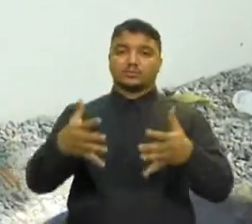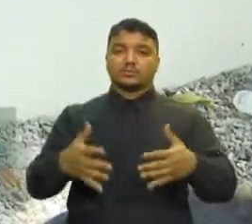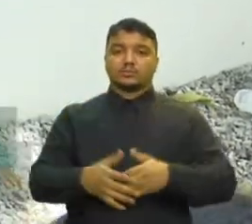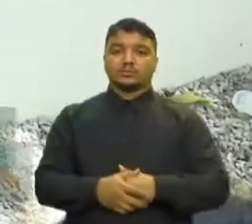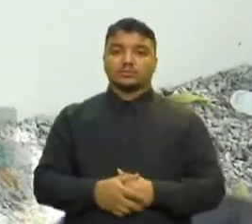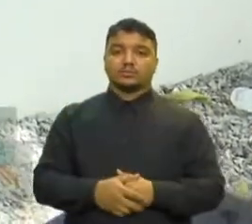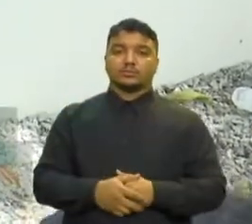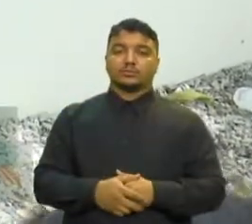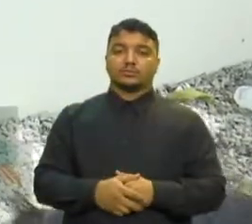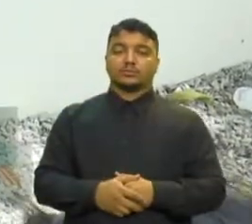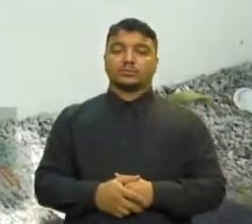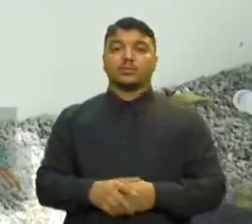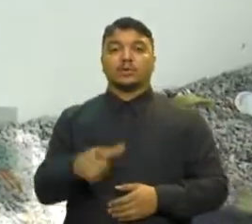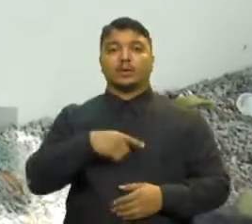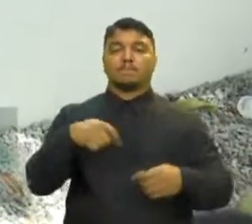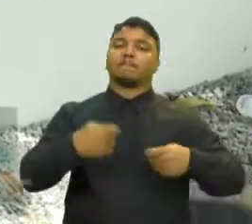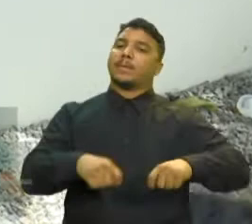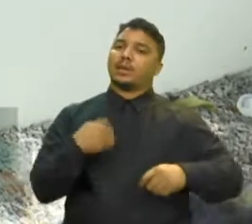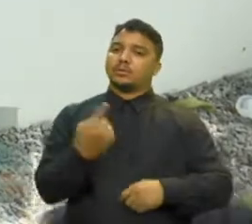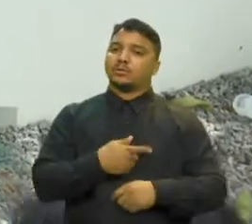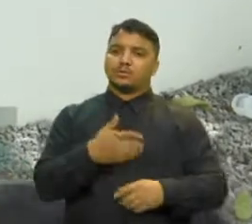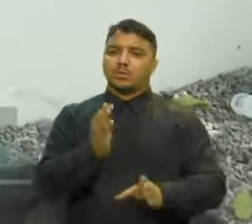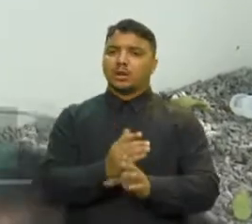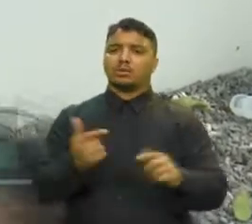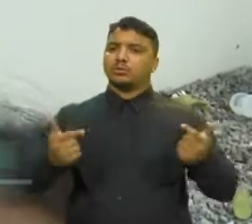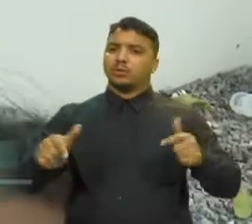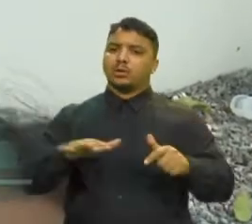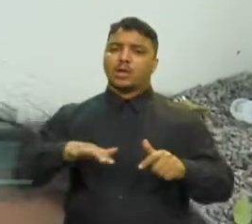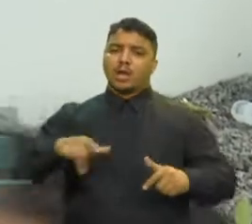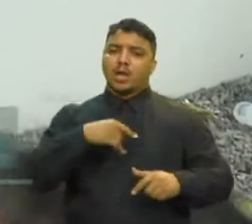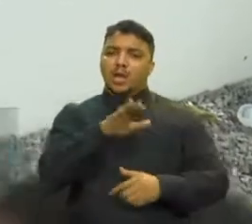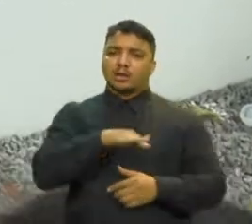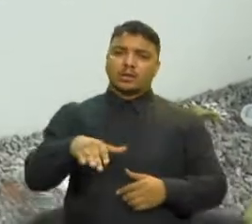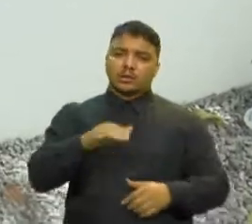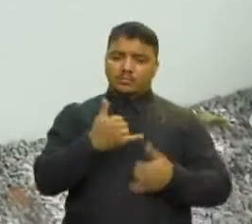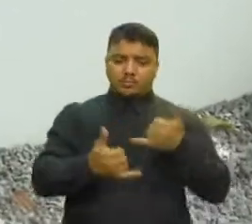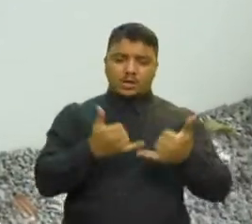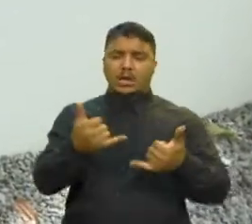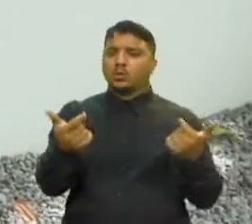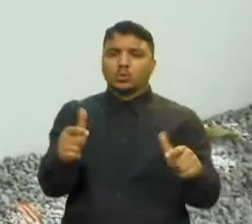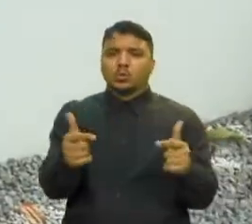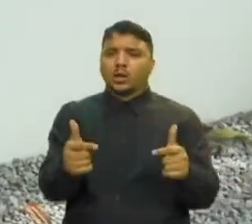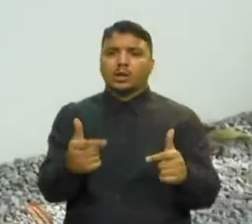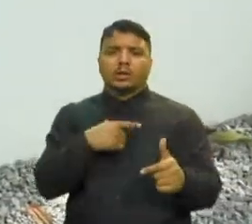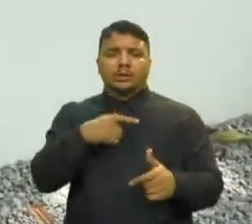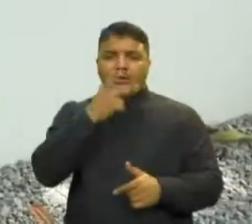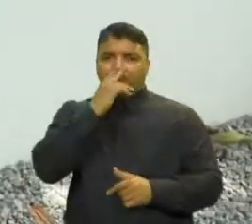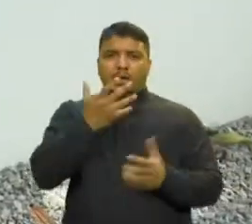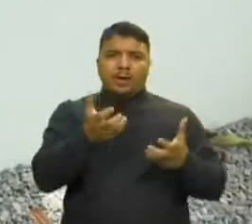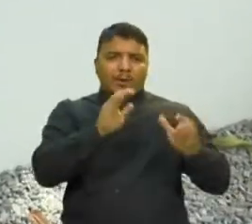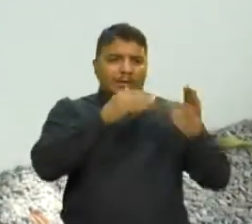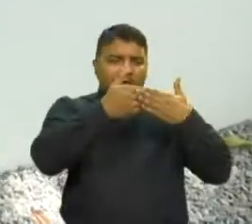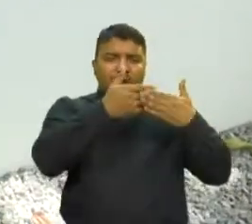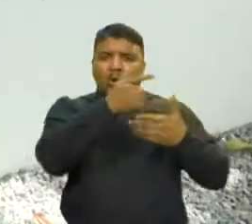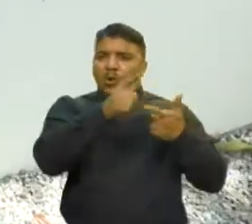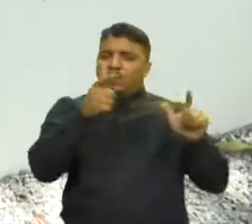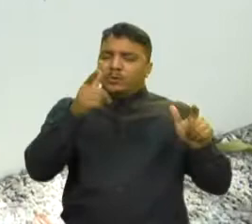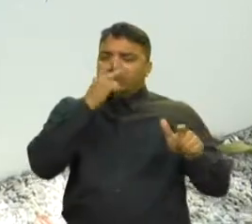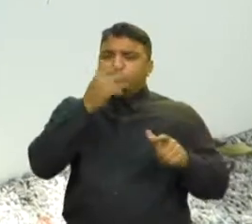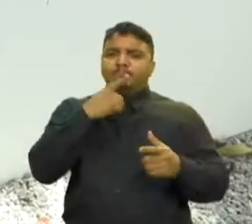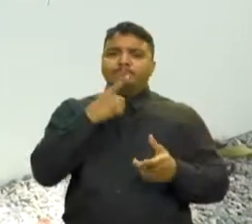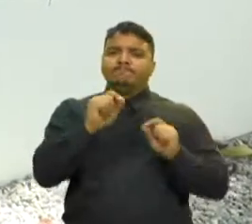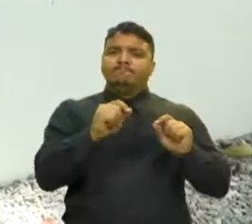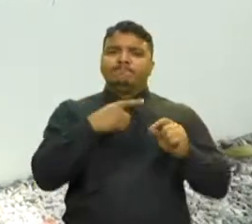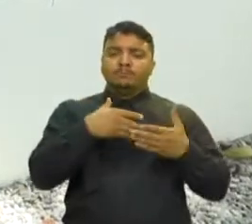muito, entendendo? Porque não tem uma área para as crianças brincarem E aqui era fechado Quando aqui era